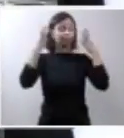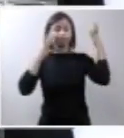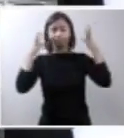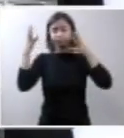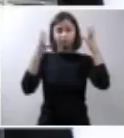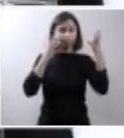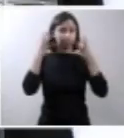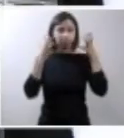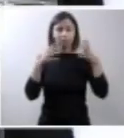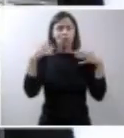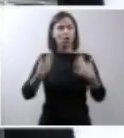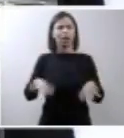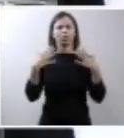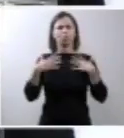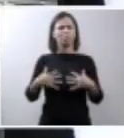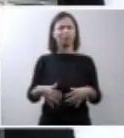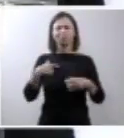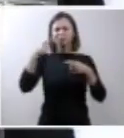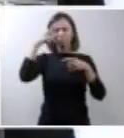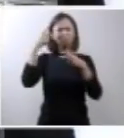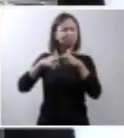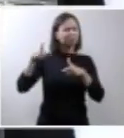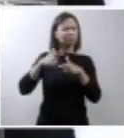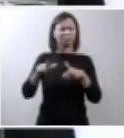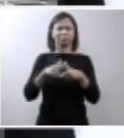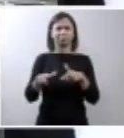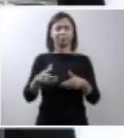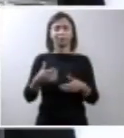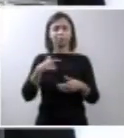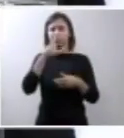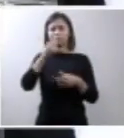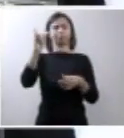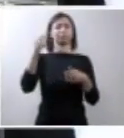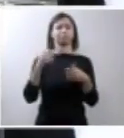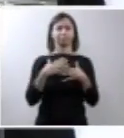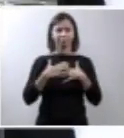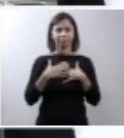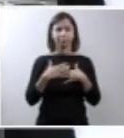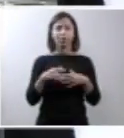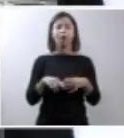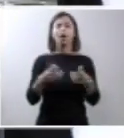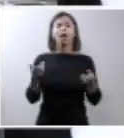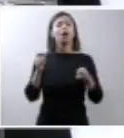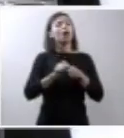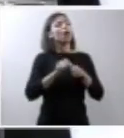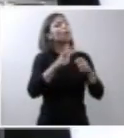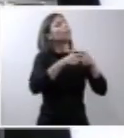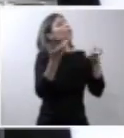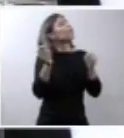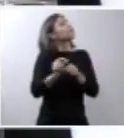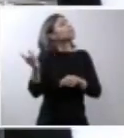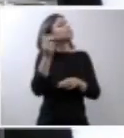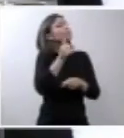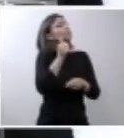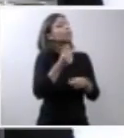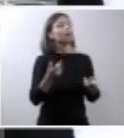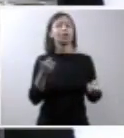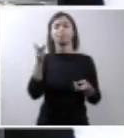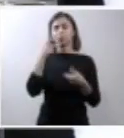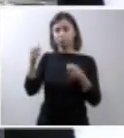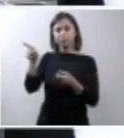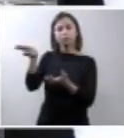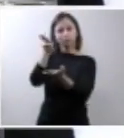ele disse, Ailton, você disse, como é que é esse procedimento? Esse procedimento, a gente interna ela, faz o procedimento do